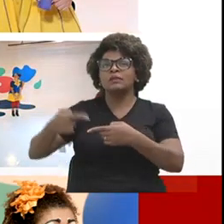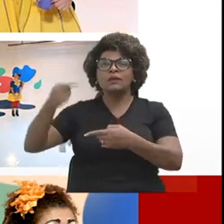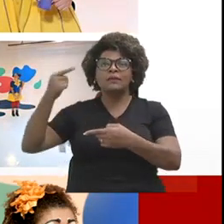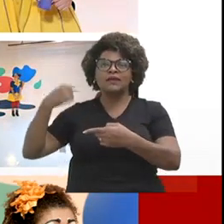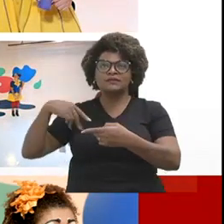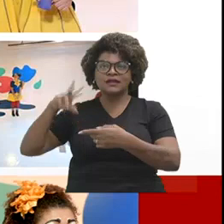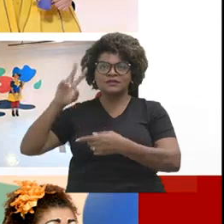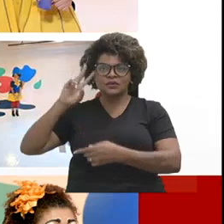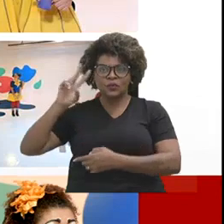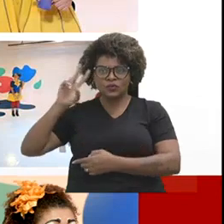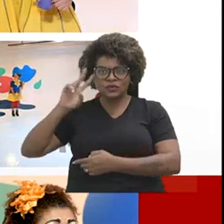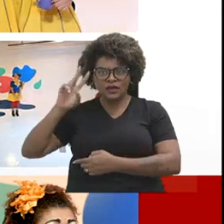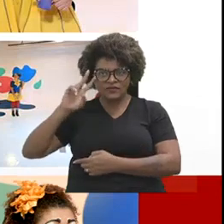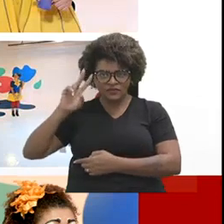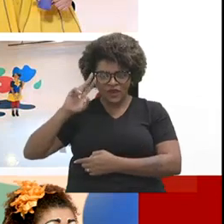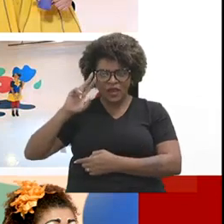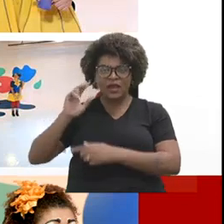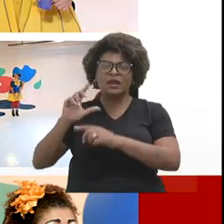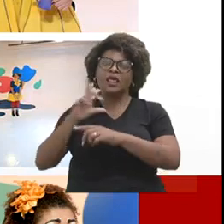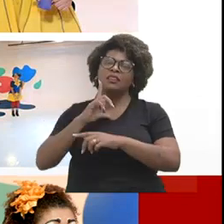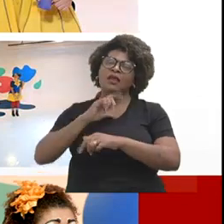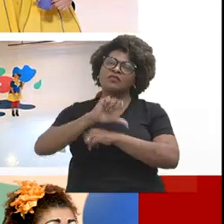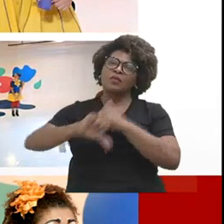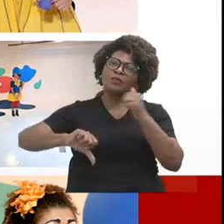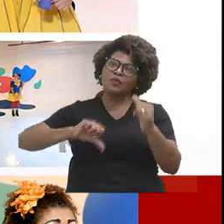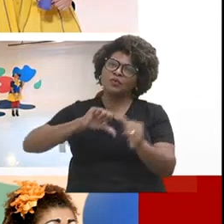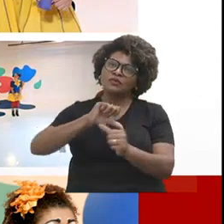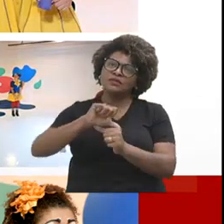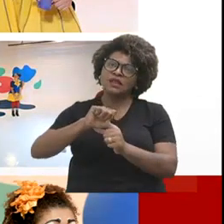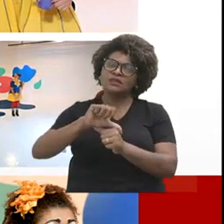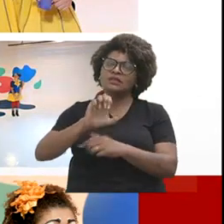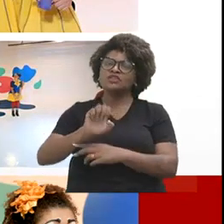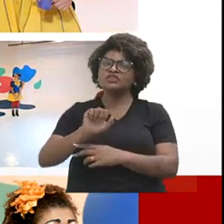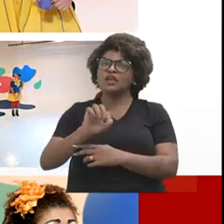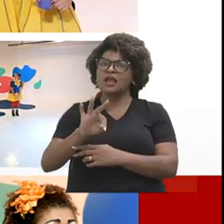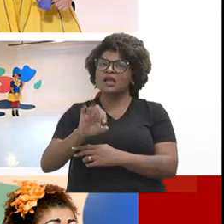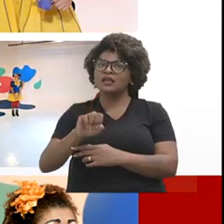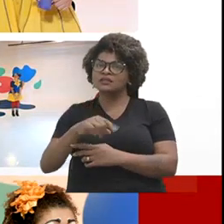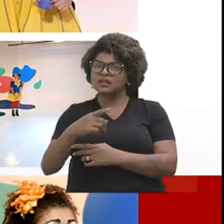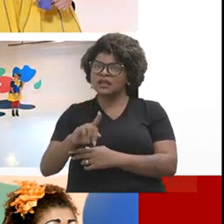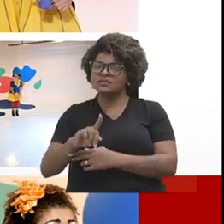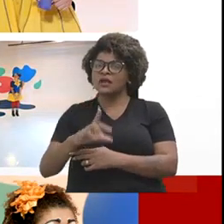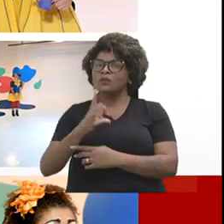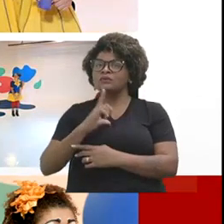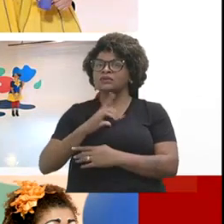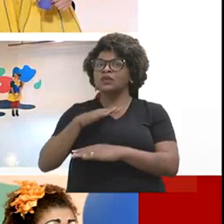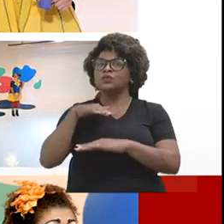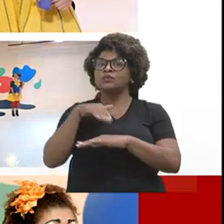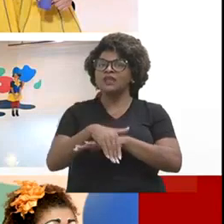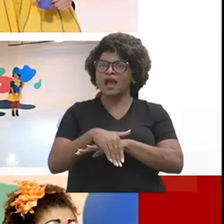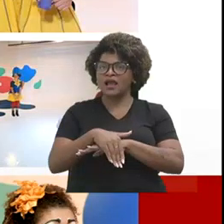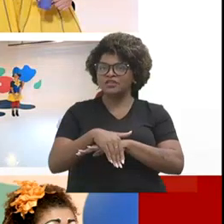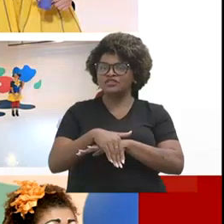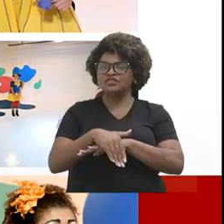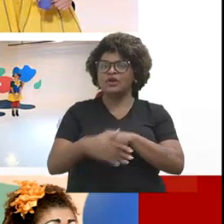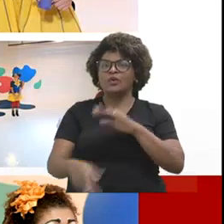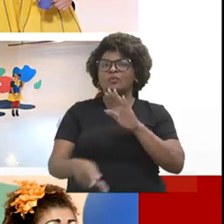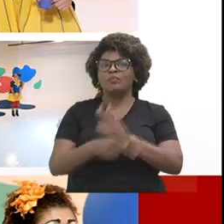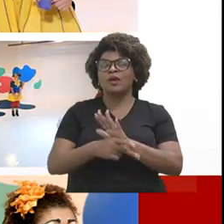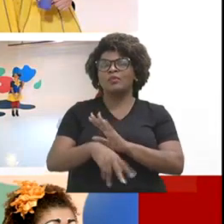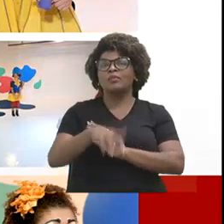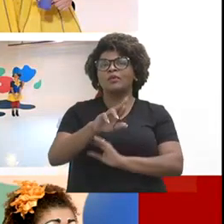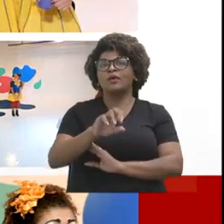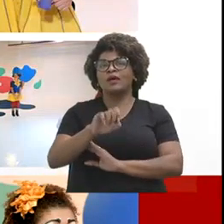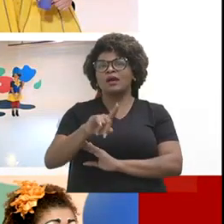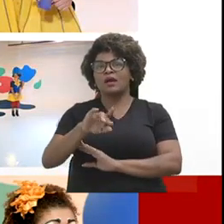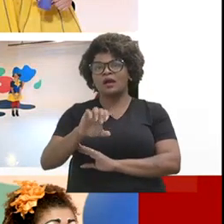passada, na mudança da estação, às tardes da Rede Minas. Elas são recheadas com programações